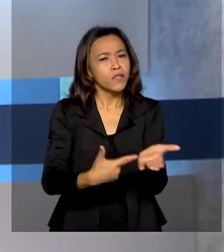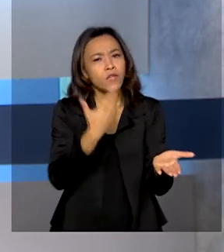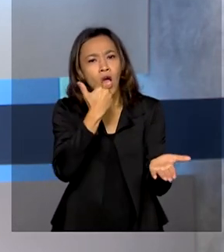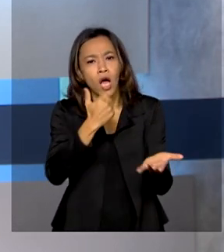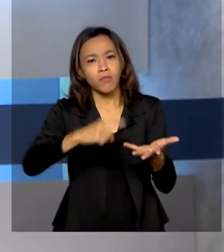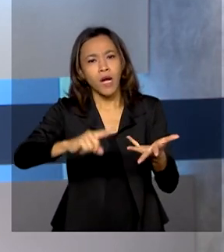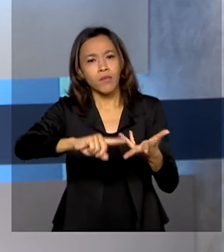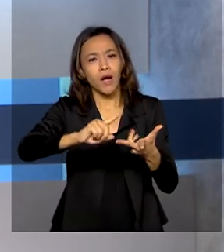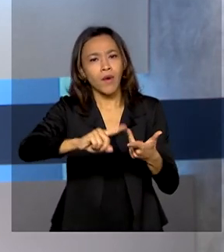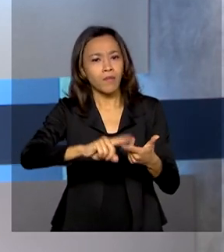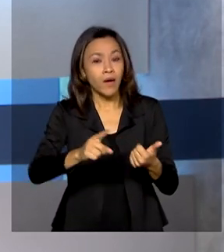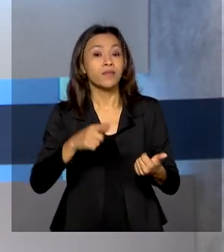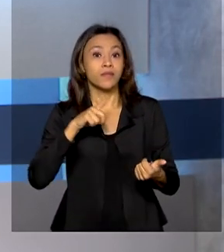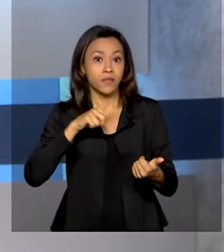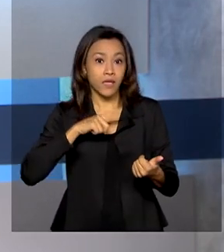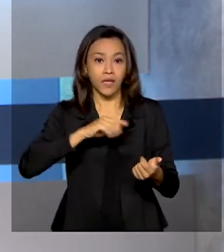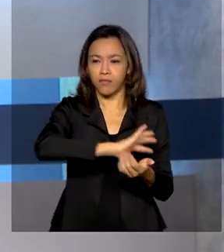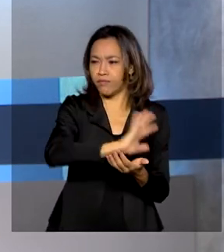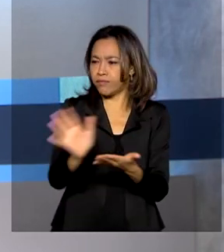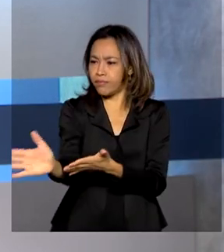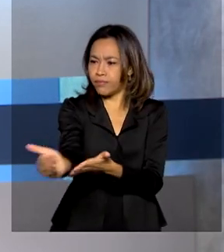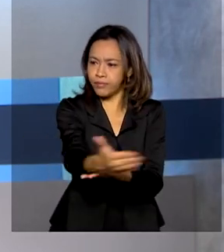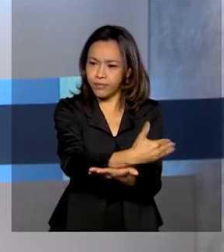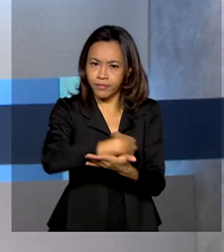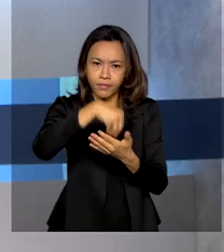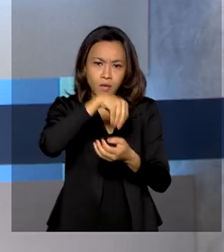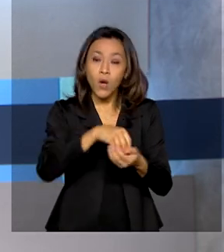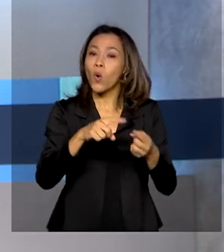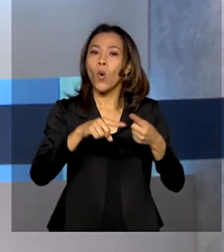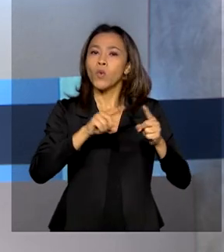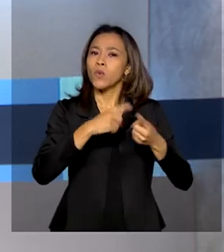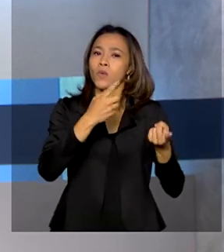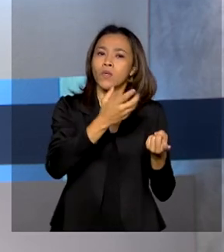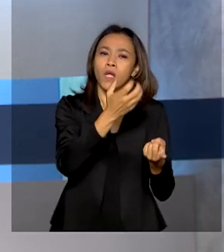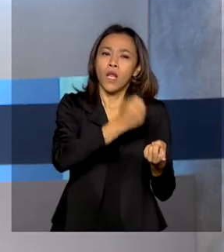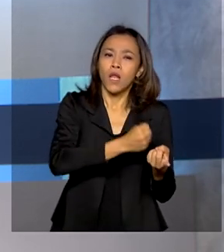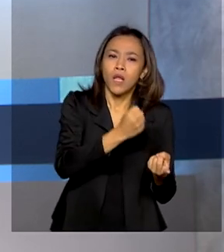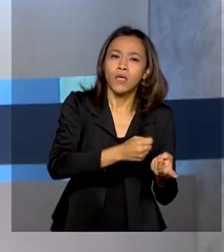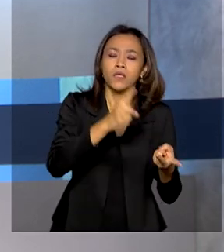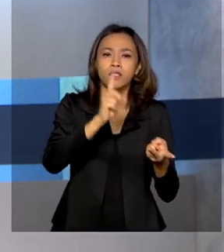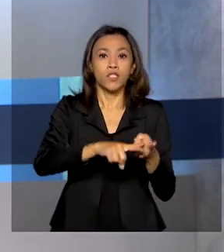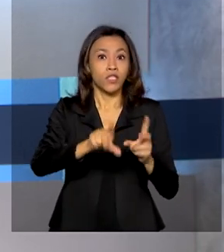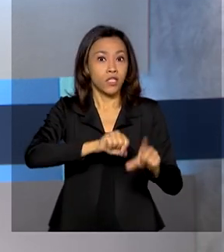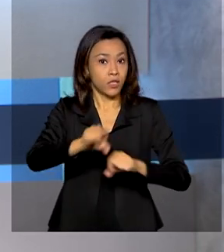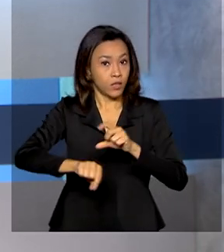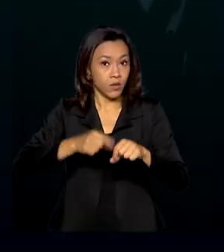A publicação reúne recomendações sobre o aleitamento e a escolha dos alimentos.